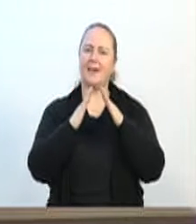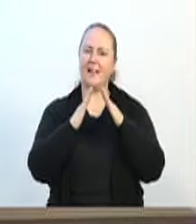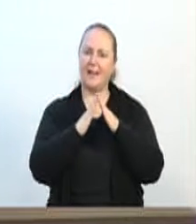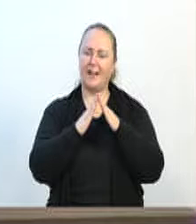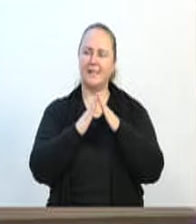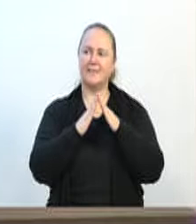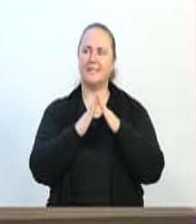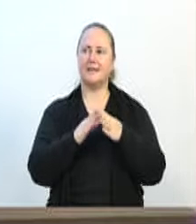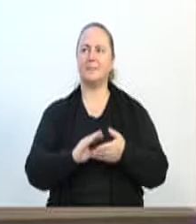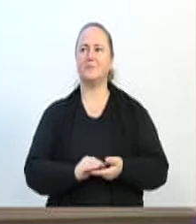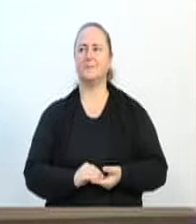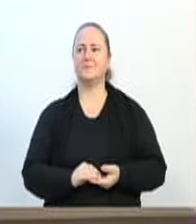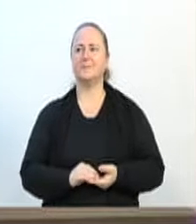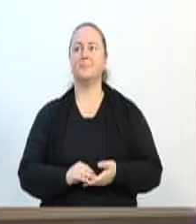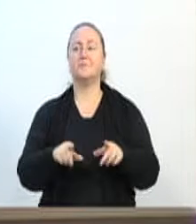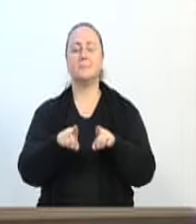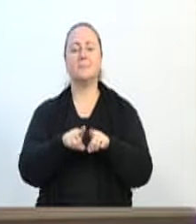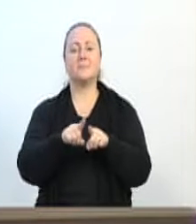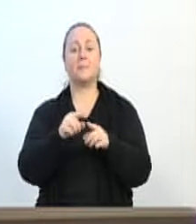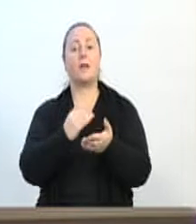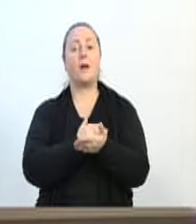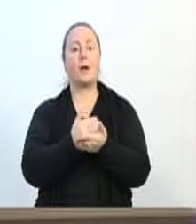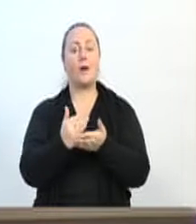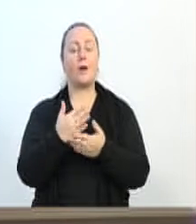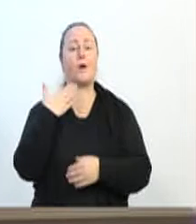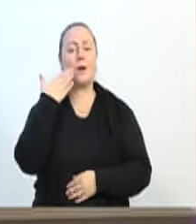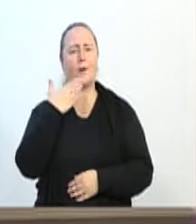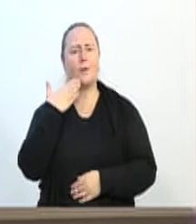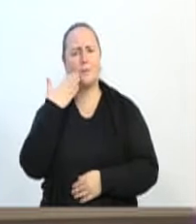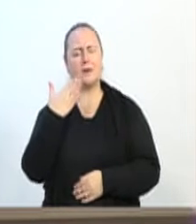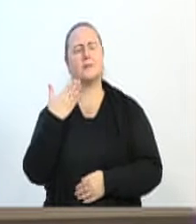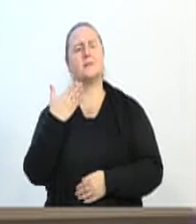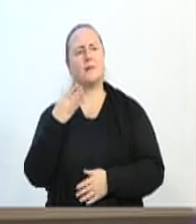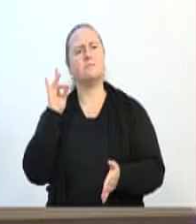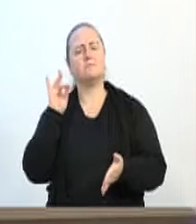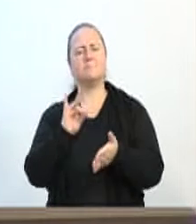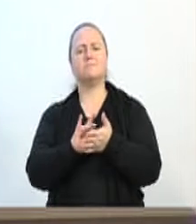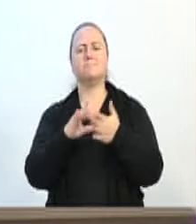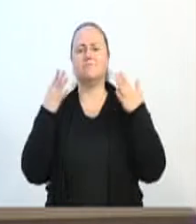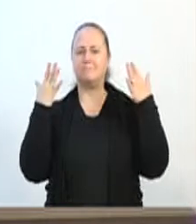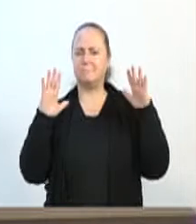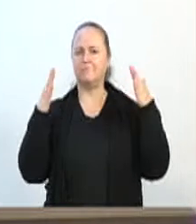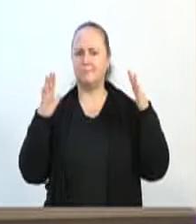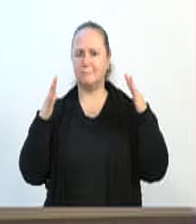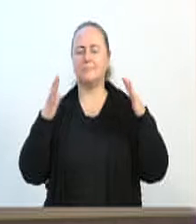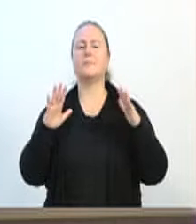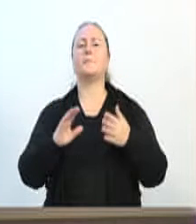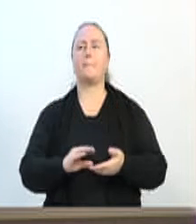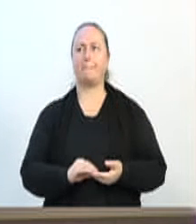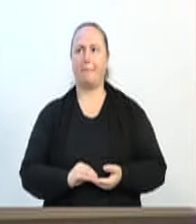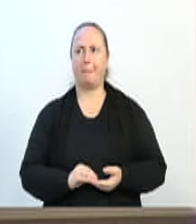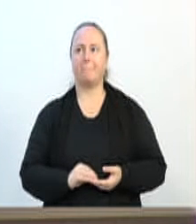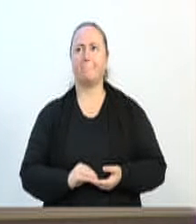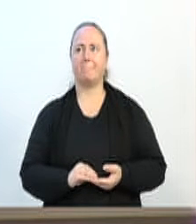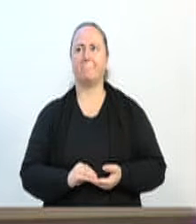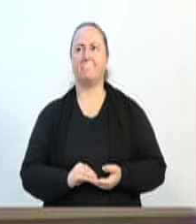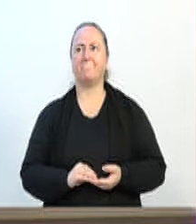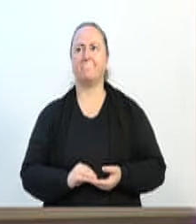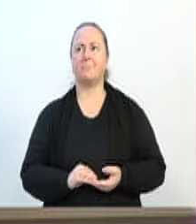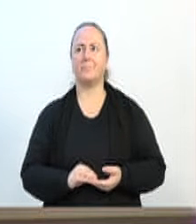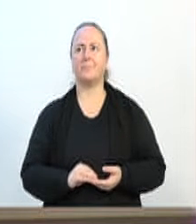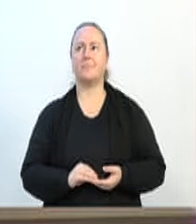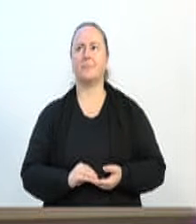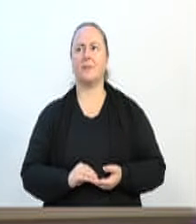E quero começar o meu pronunciamento celebrando, embora não falei aqui no último momento, mas